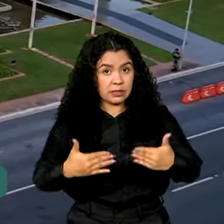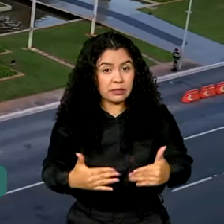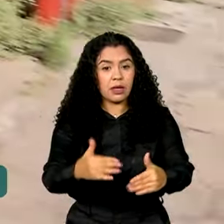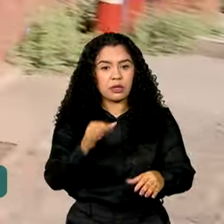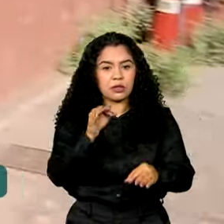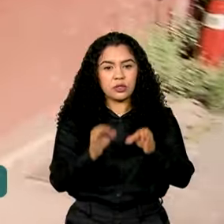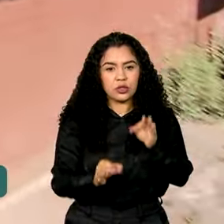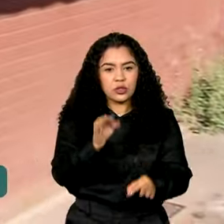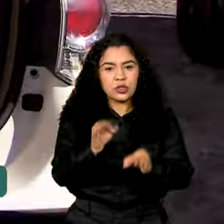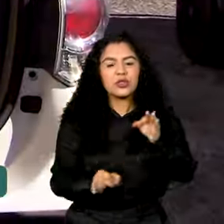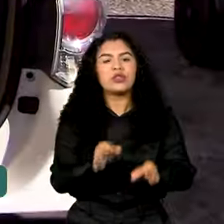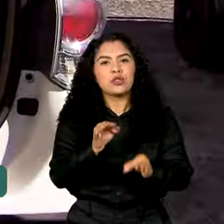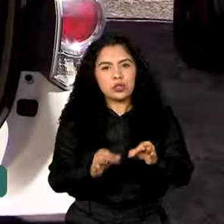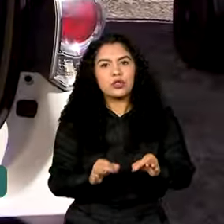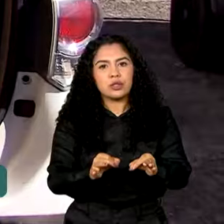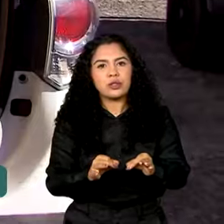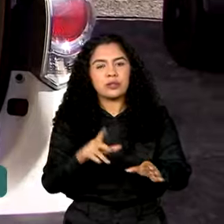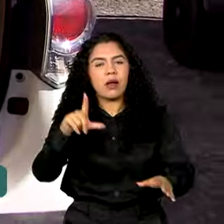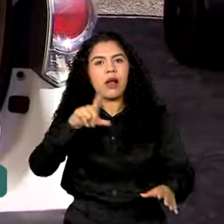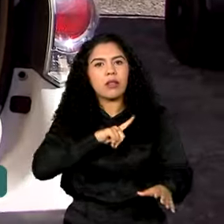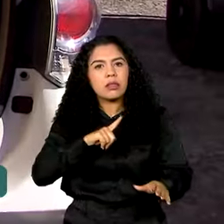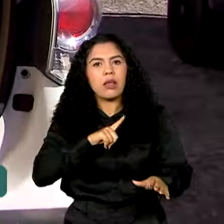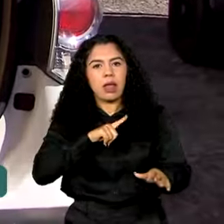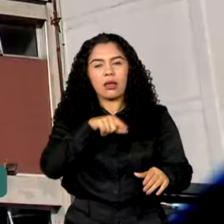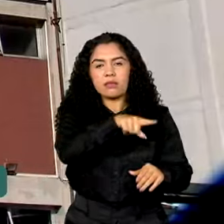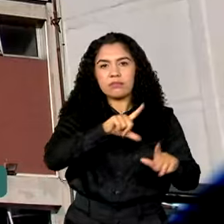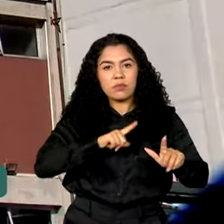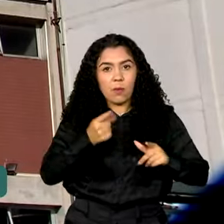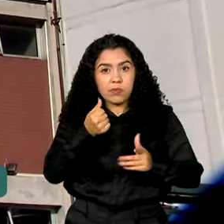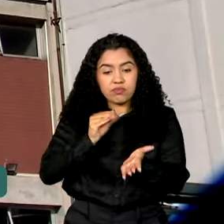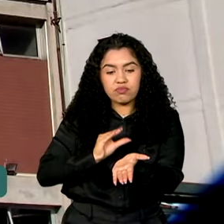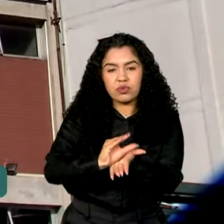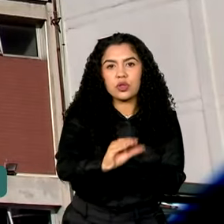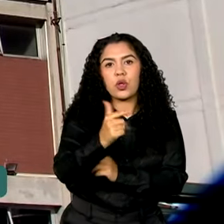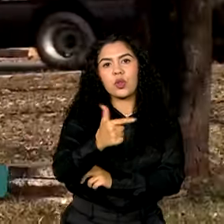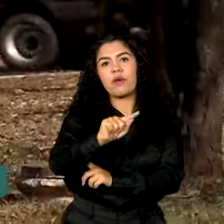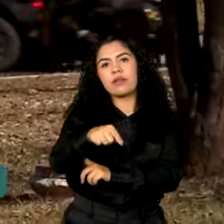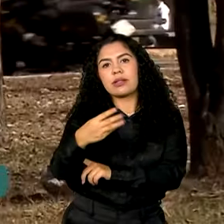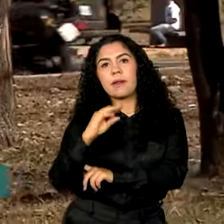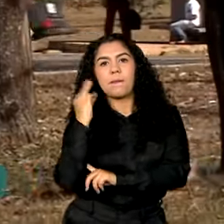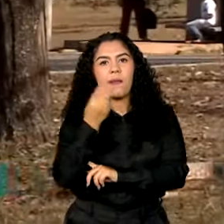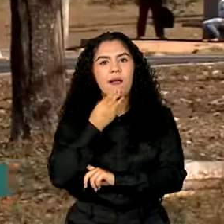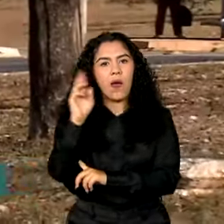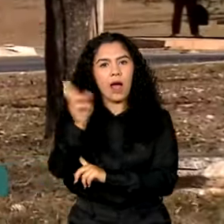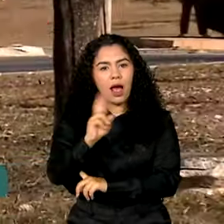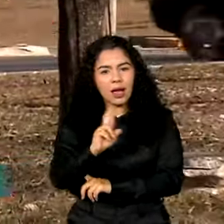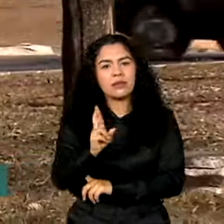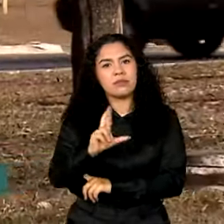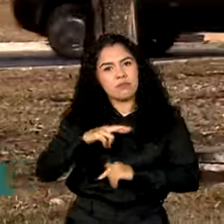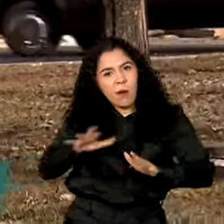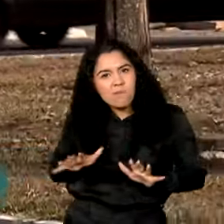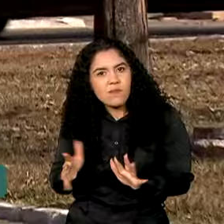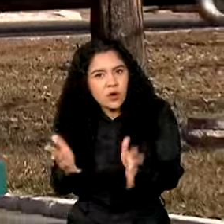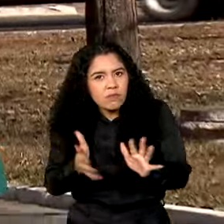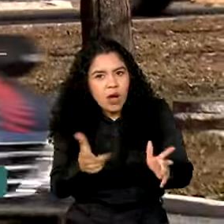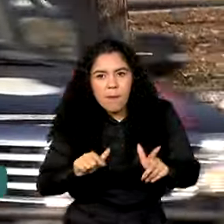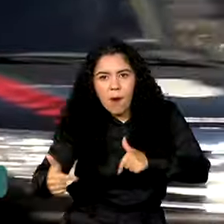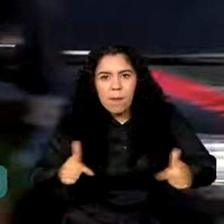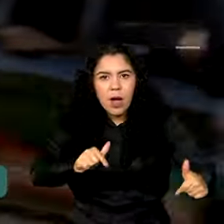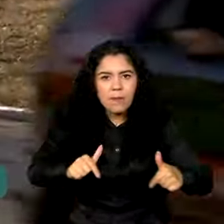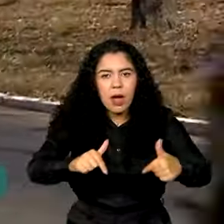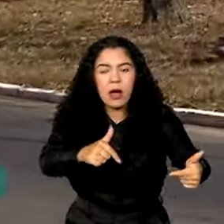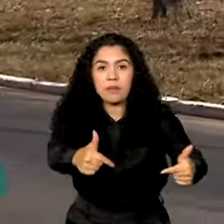Gonçalves e investiu 2,3 milhões de reais para agilizar o trabalho ligado a esse tipo de crime. O